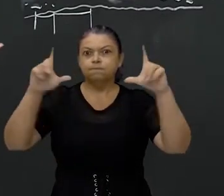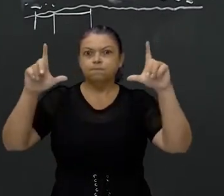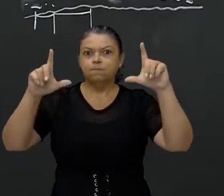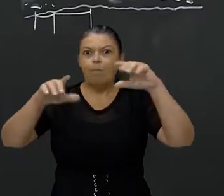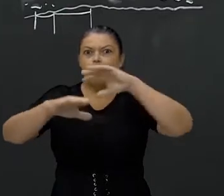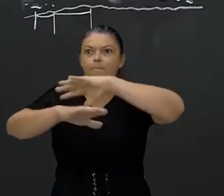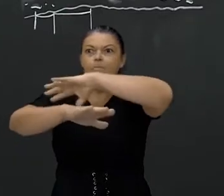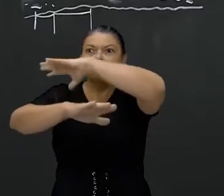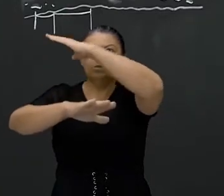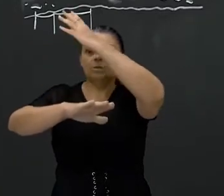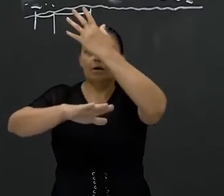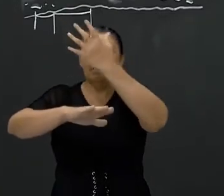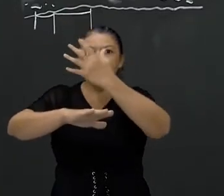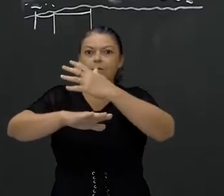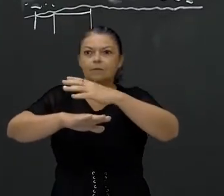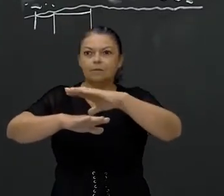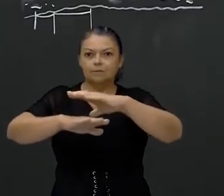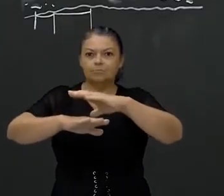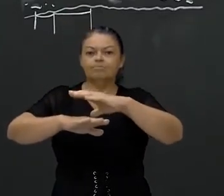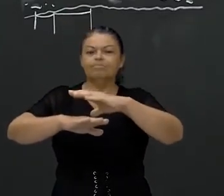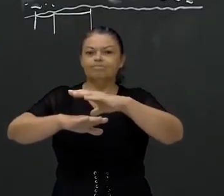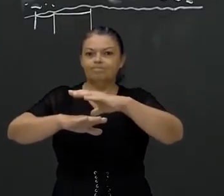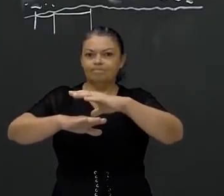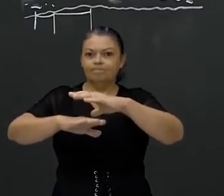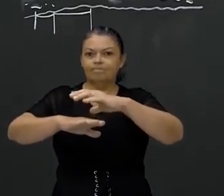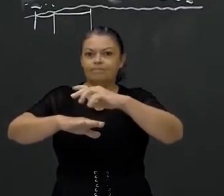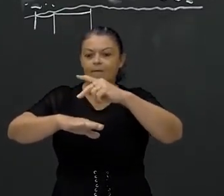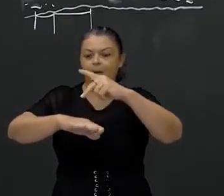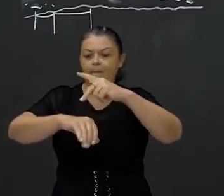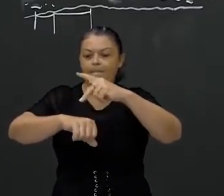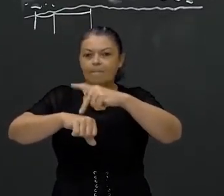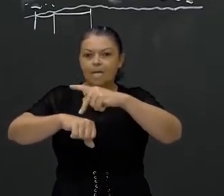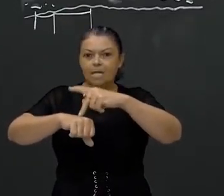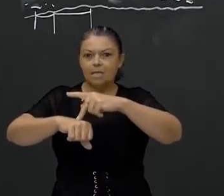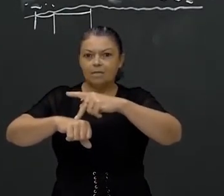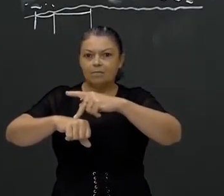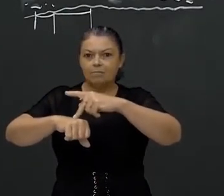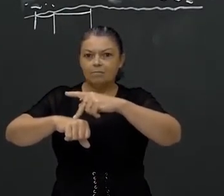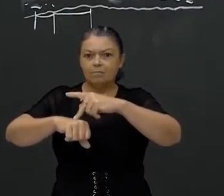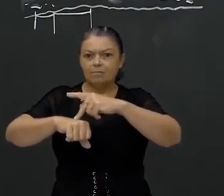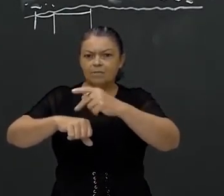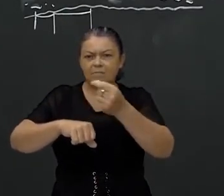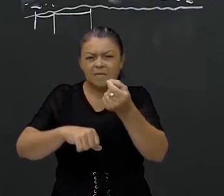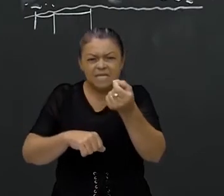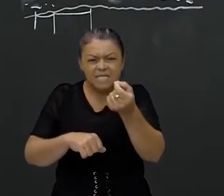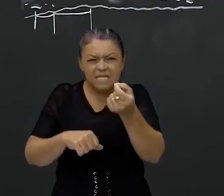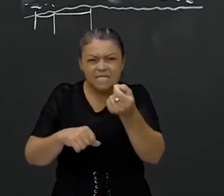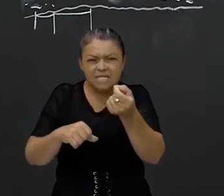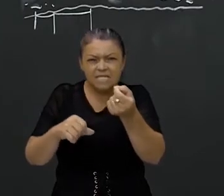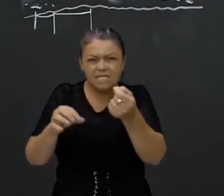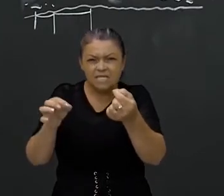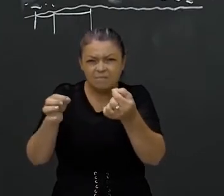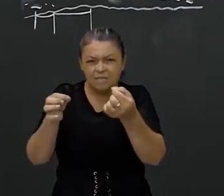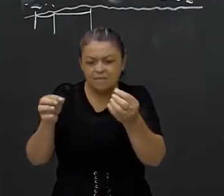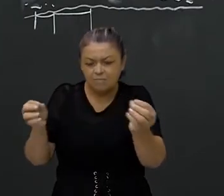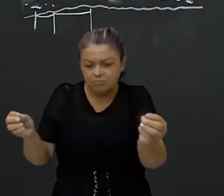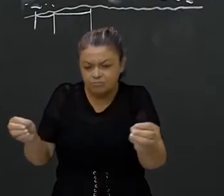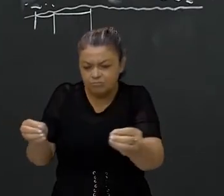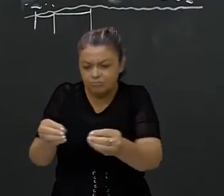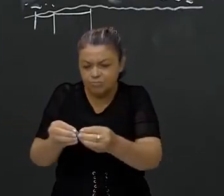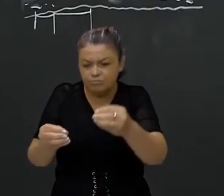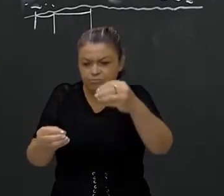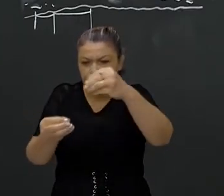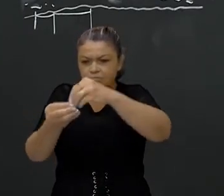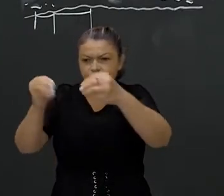verdade elas são aglomerados de minerais, pequenas partículas que vão se unindo e formando aí diferentes